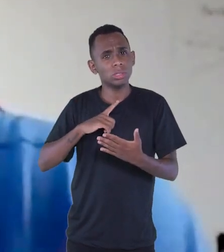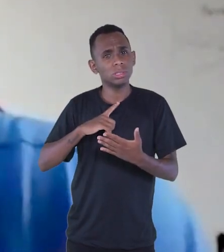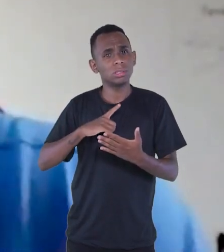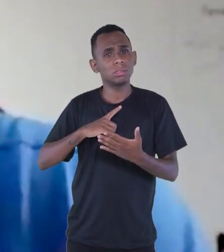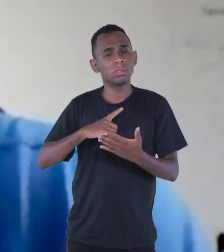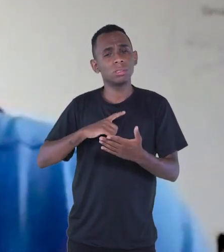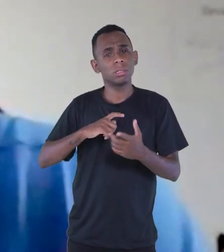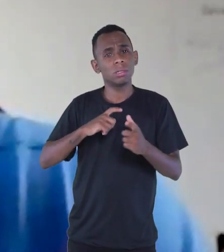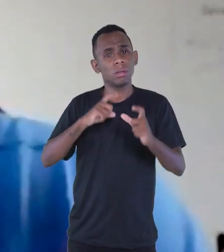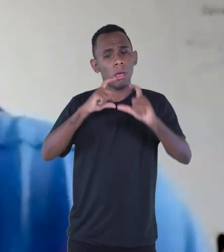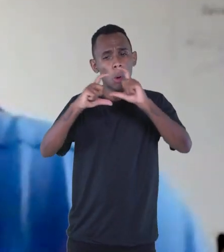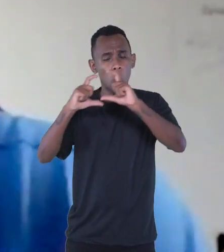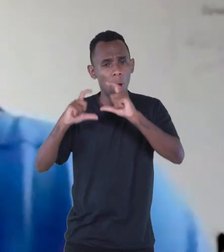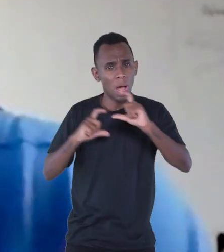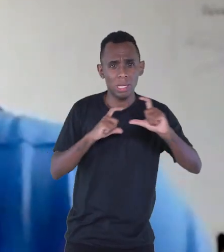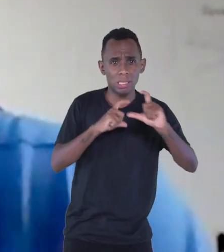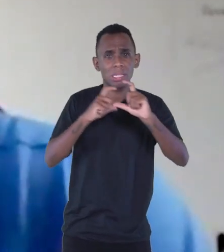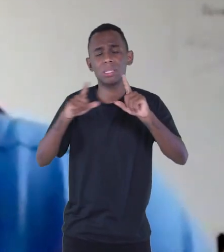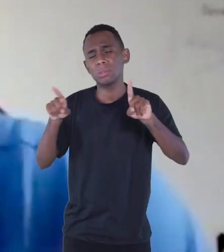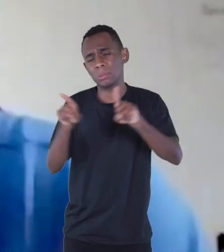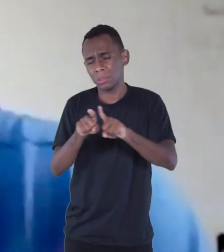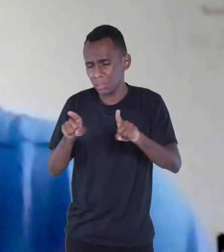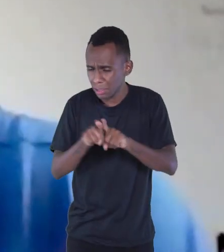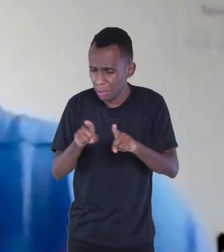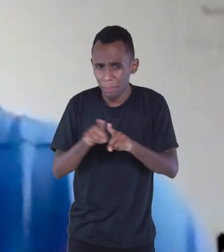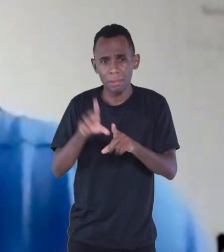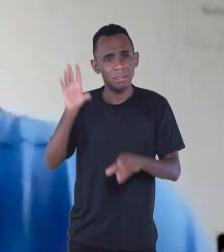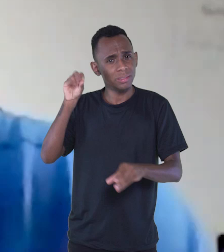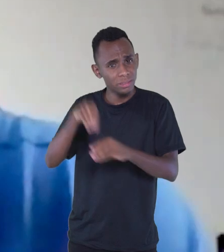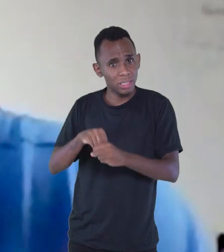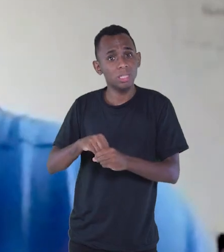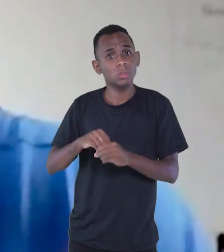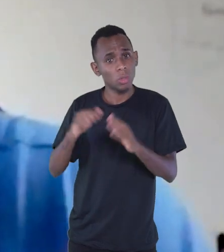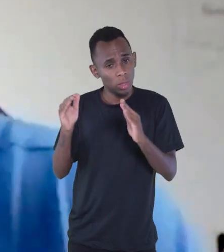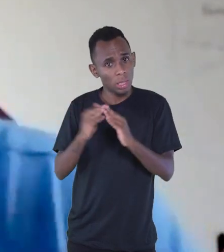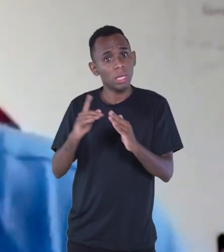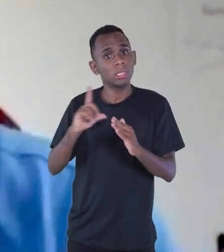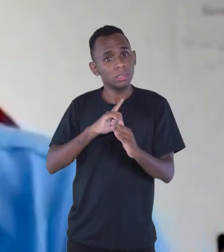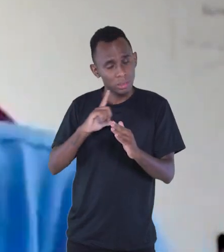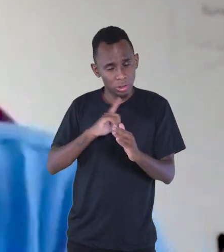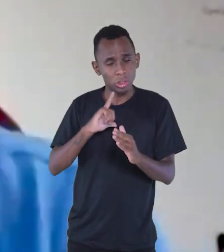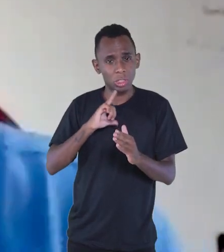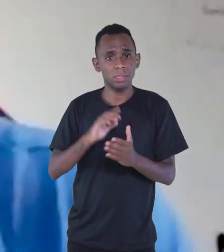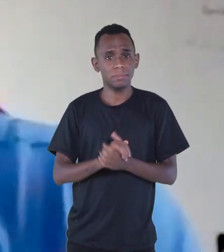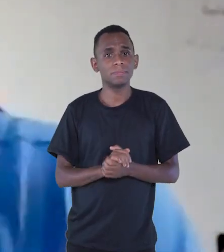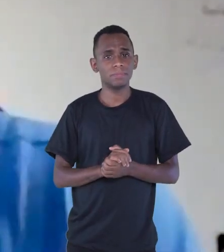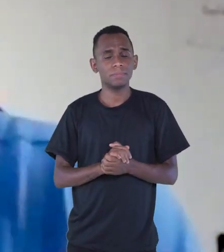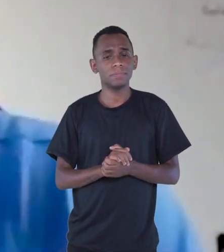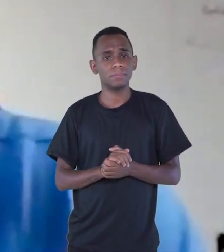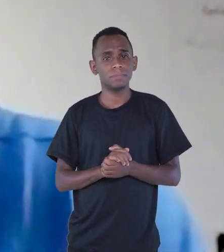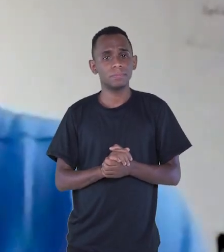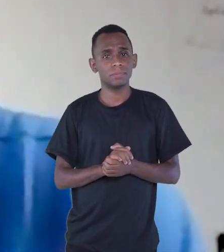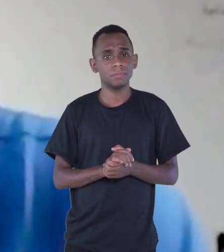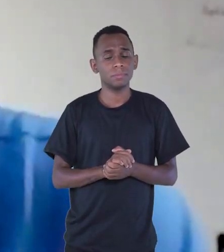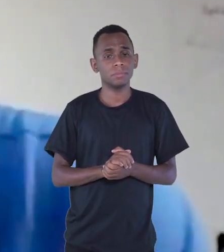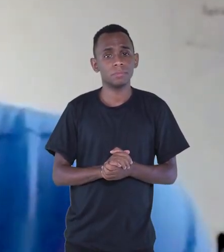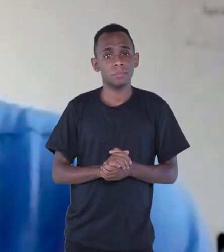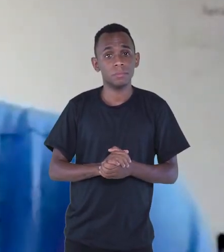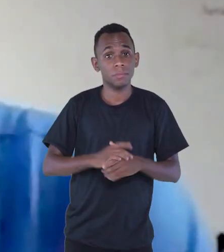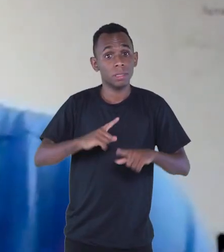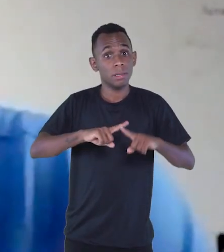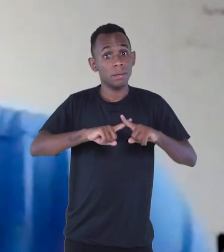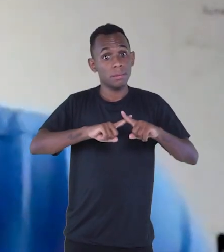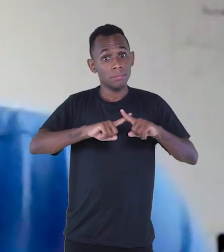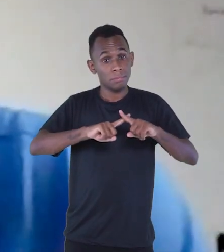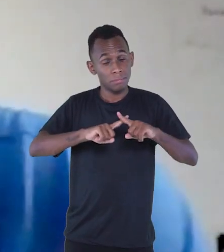Os quadrinhos da Walt Disney ficavam lá em casa também, antes ainda de existir os da Mônica. Mas o que